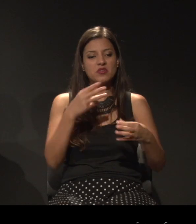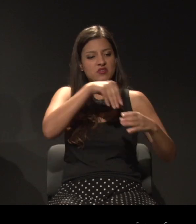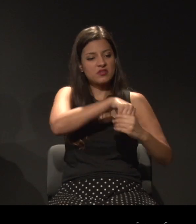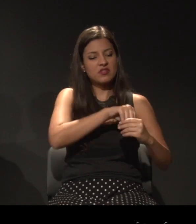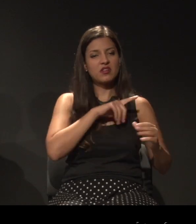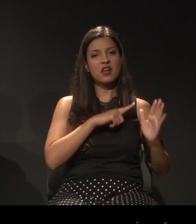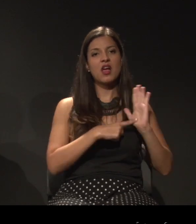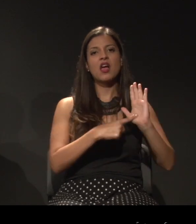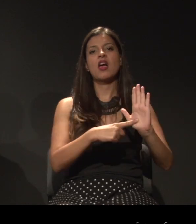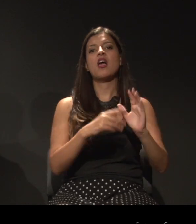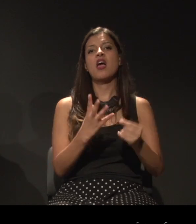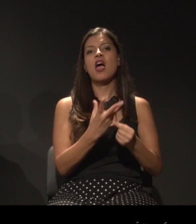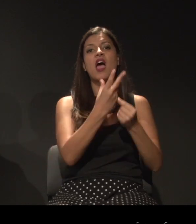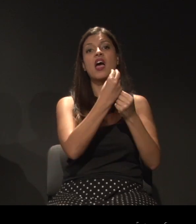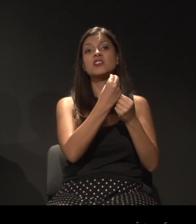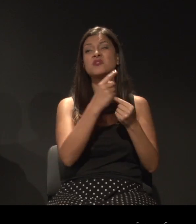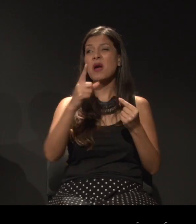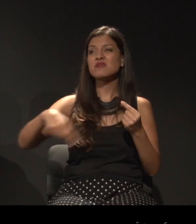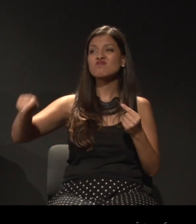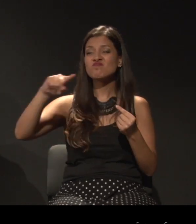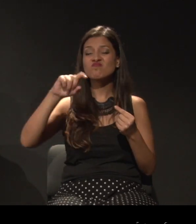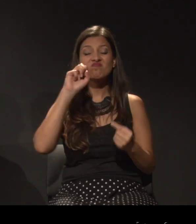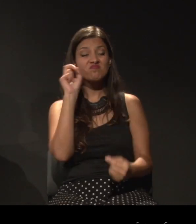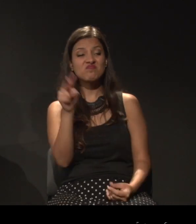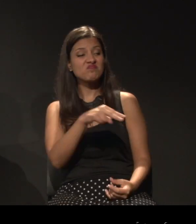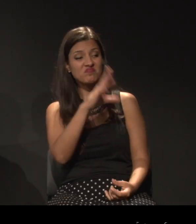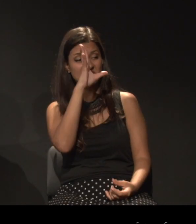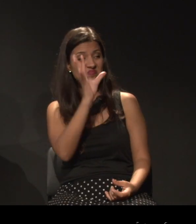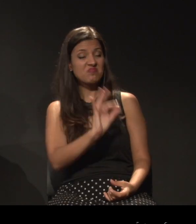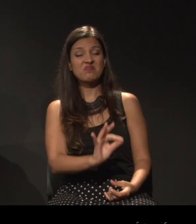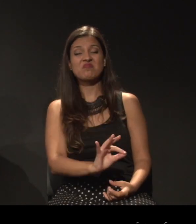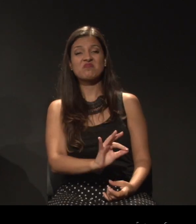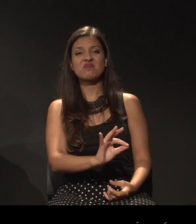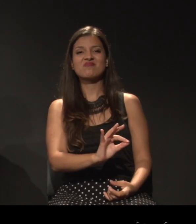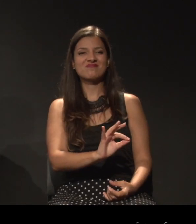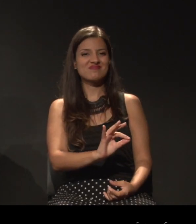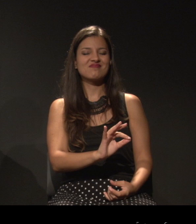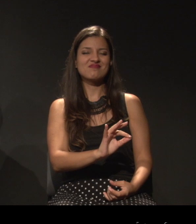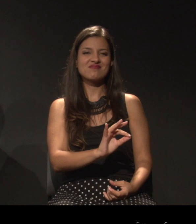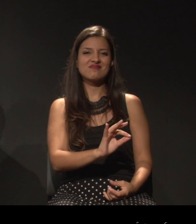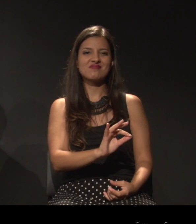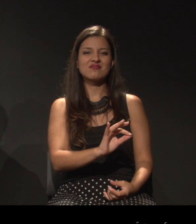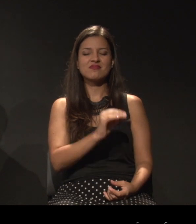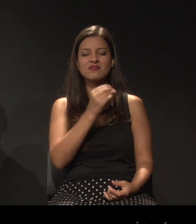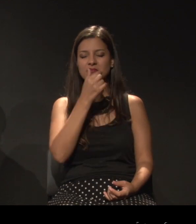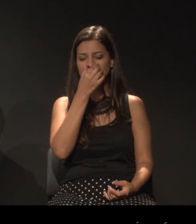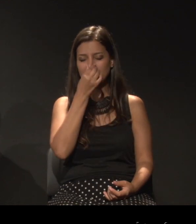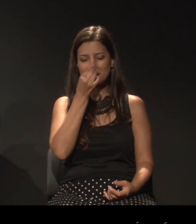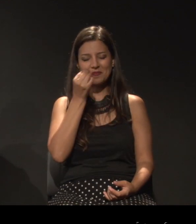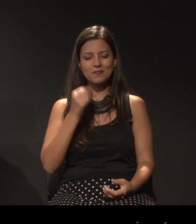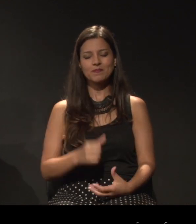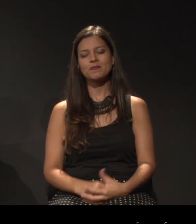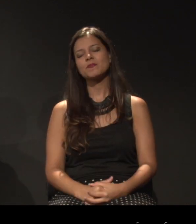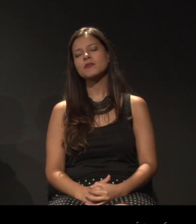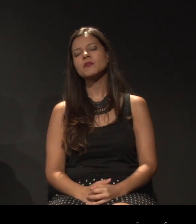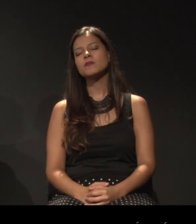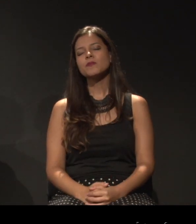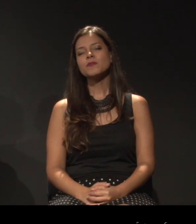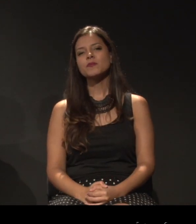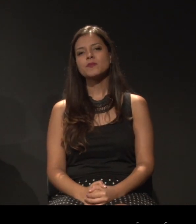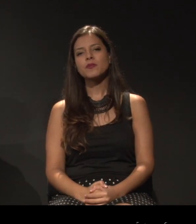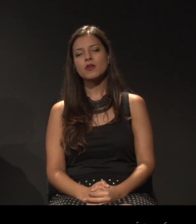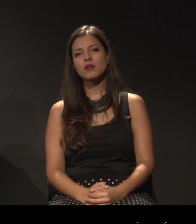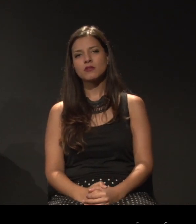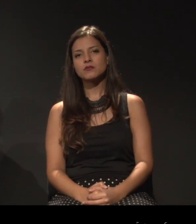não entendida por ele. Então, essa, e eu percebo, hoje,